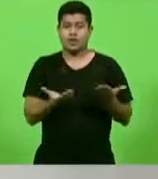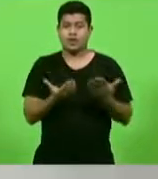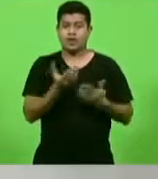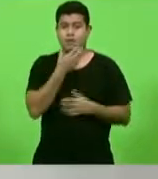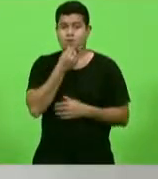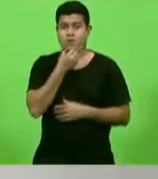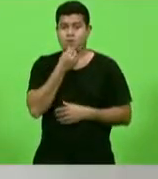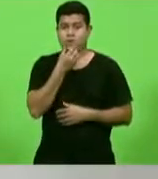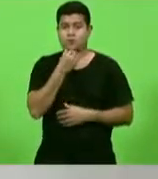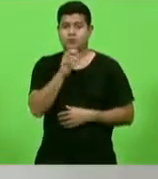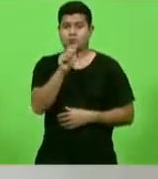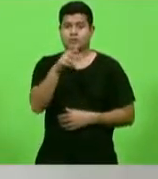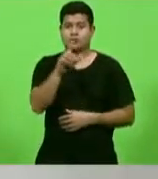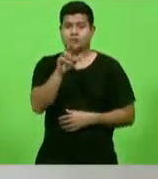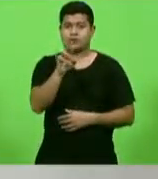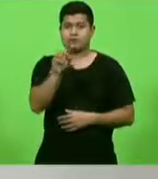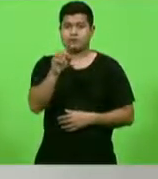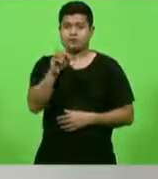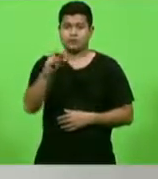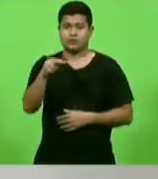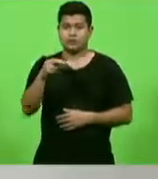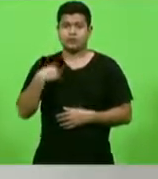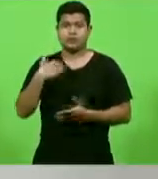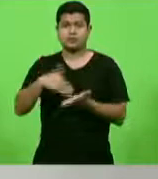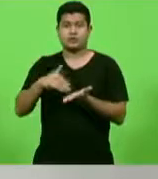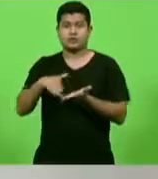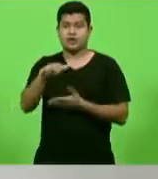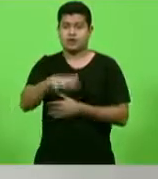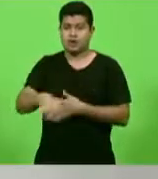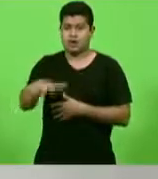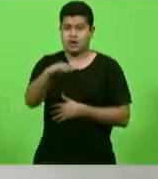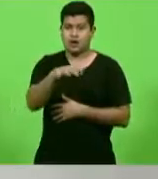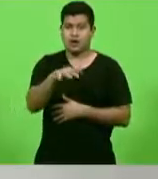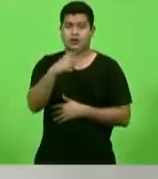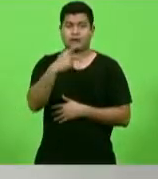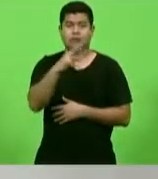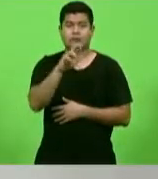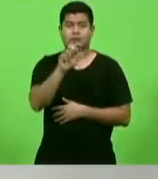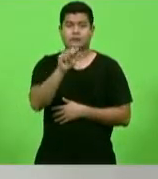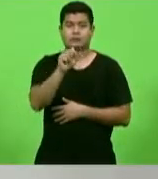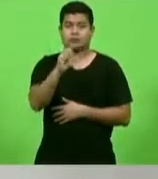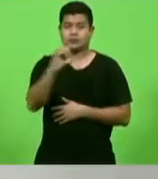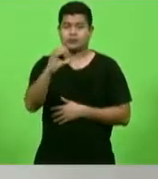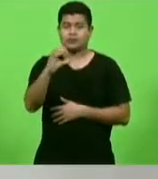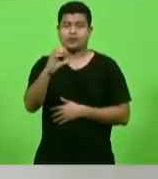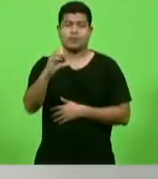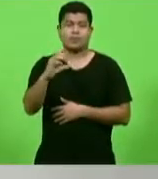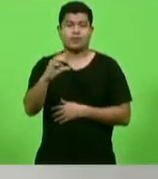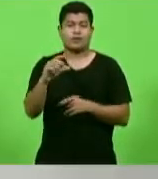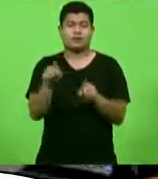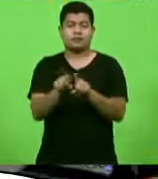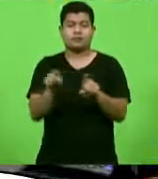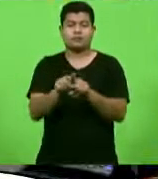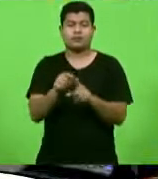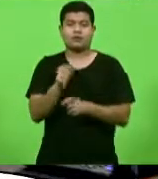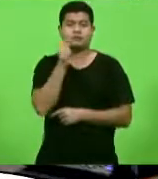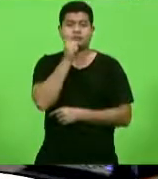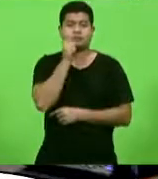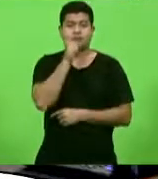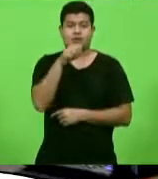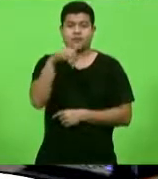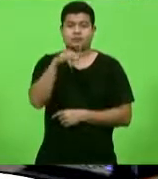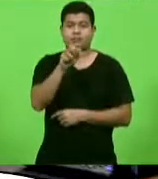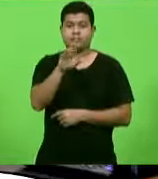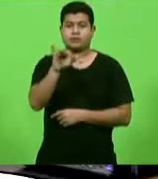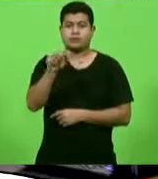da PM, Anderson Gomes da Silva, secretário-geral da Prasci também e Mariana Licha,